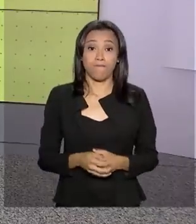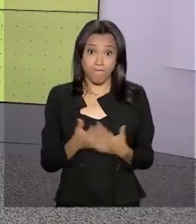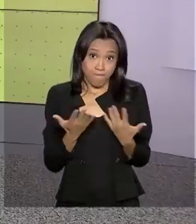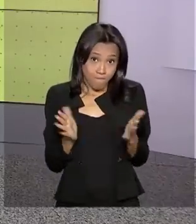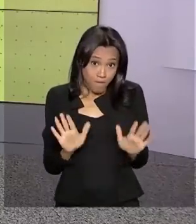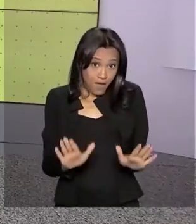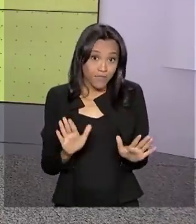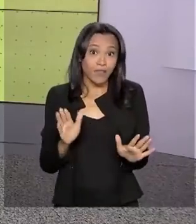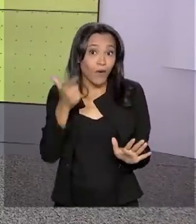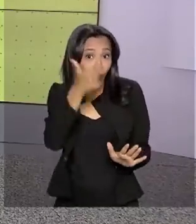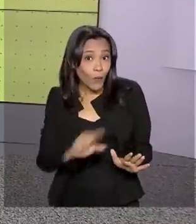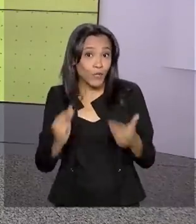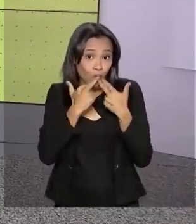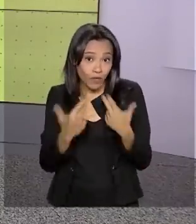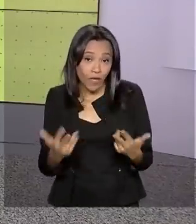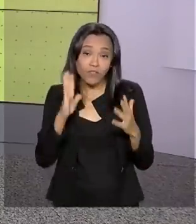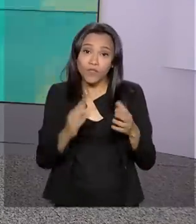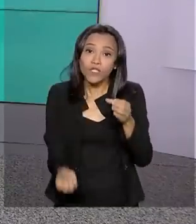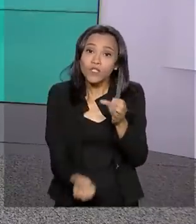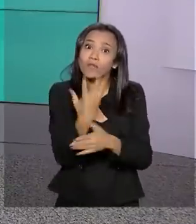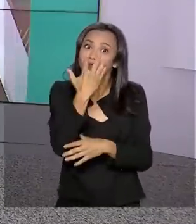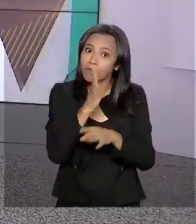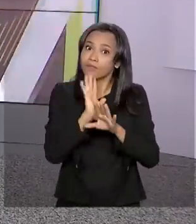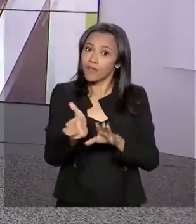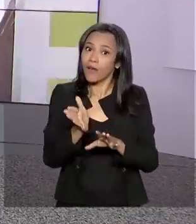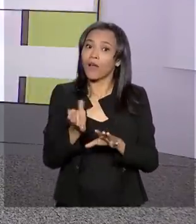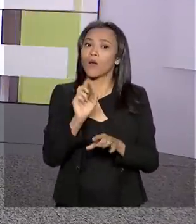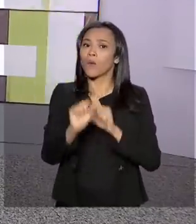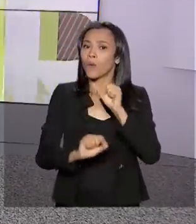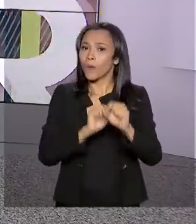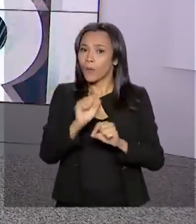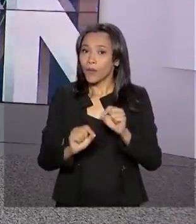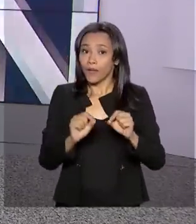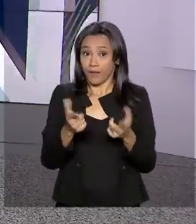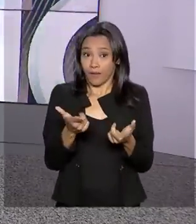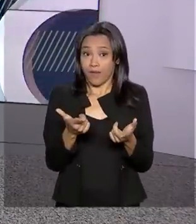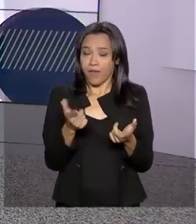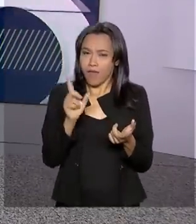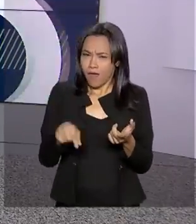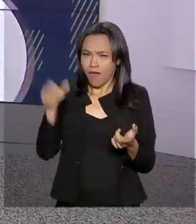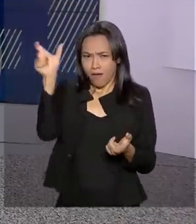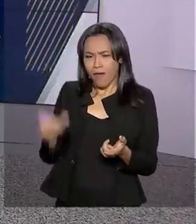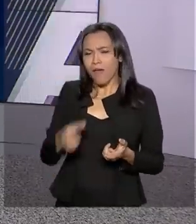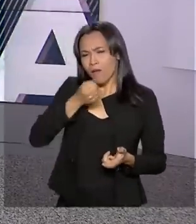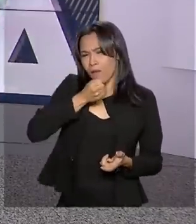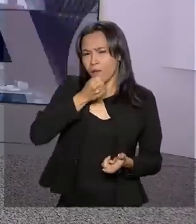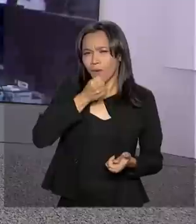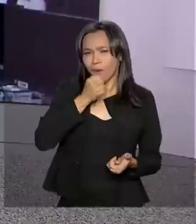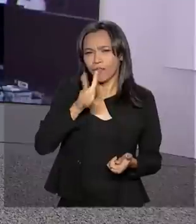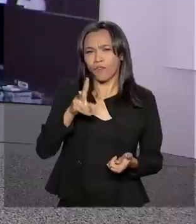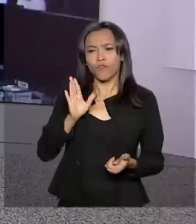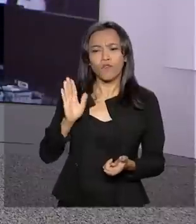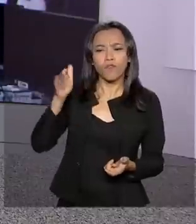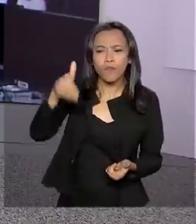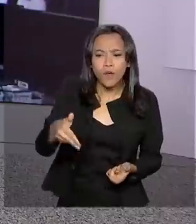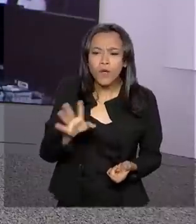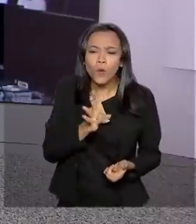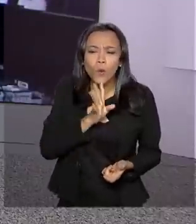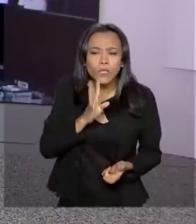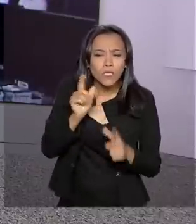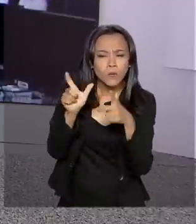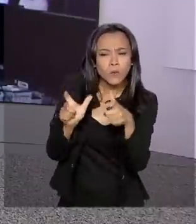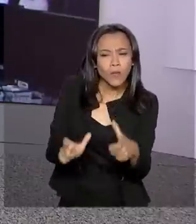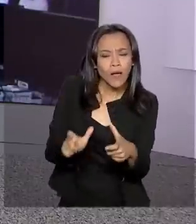Mais uma novidade foi lançada nesse sentido, a ótica do futuro. O repórter Ricardo Ferraz foi conhecer de perto